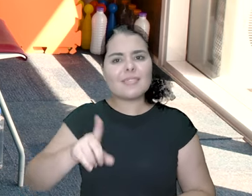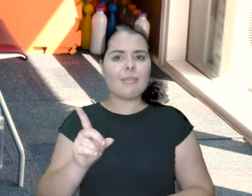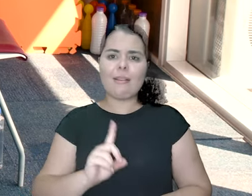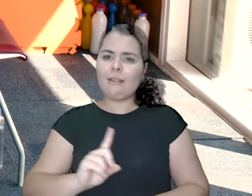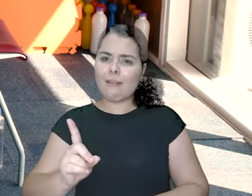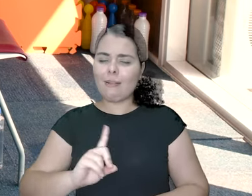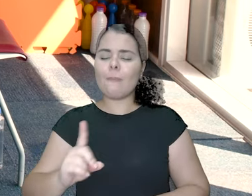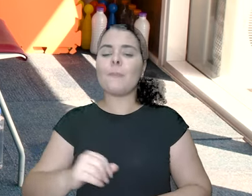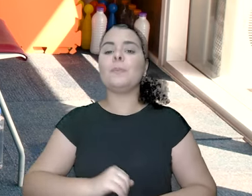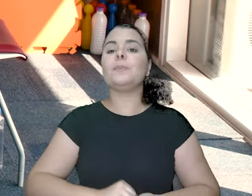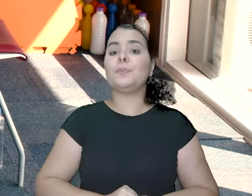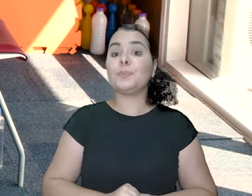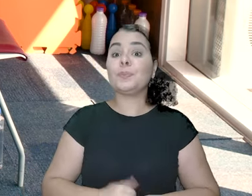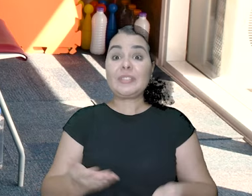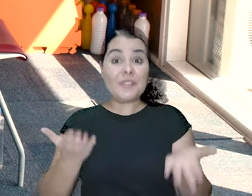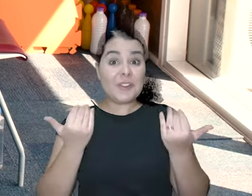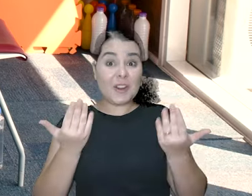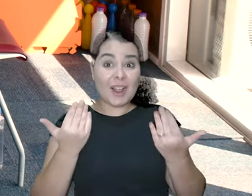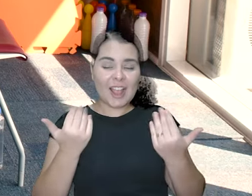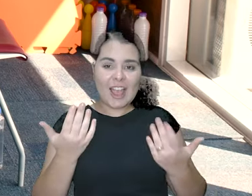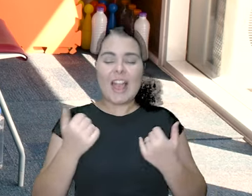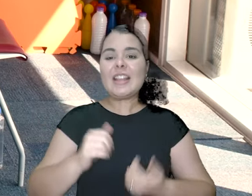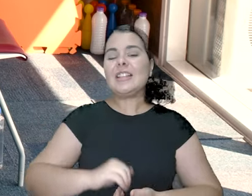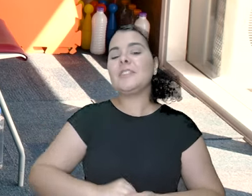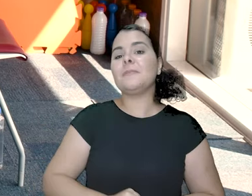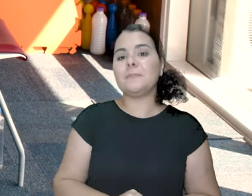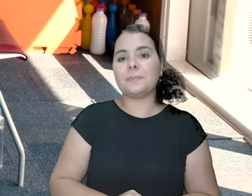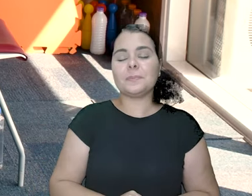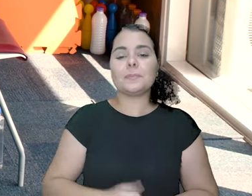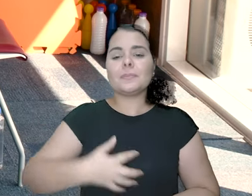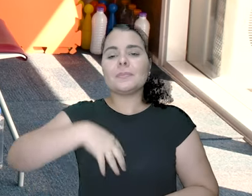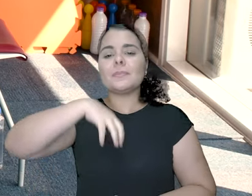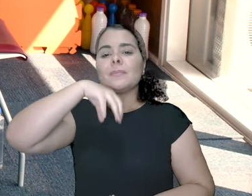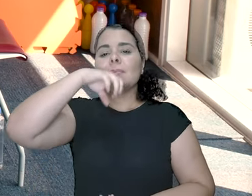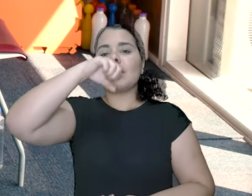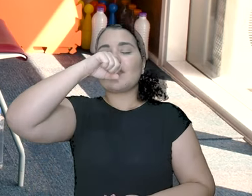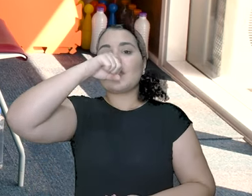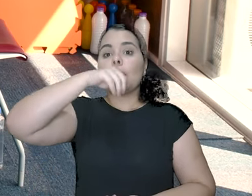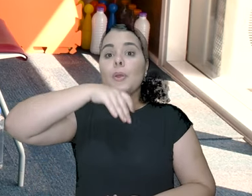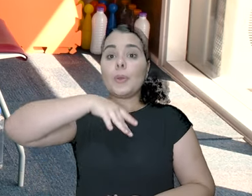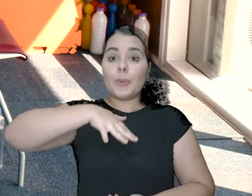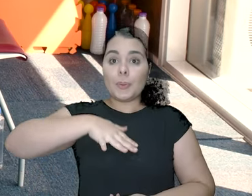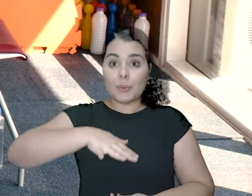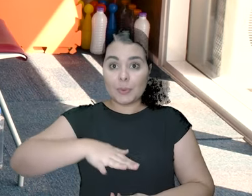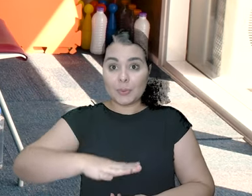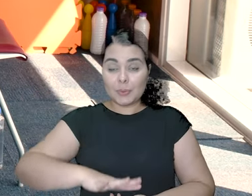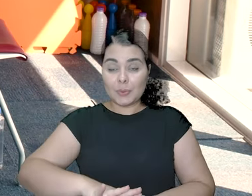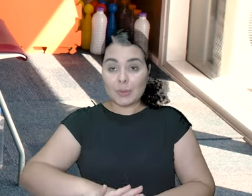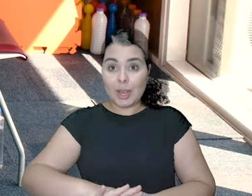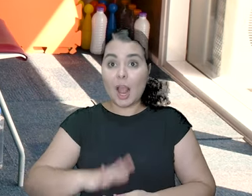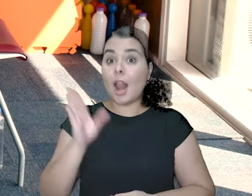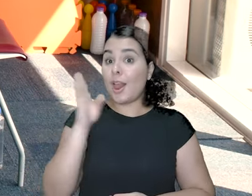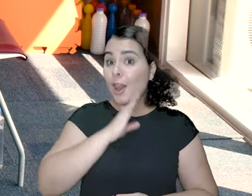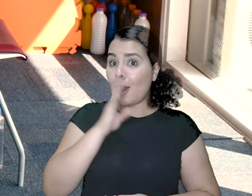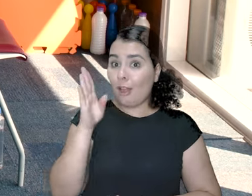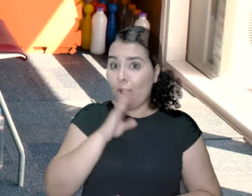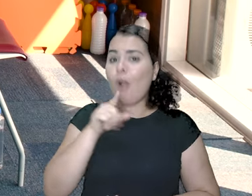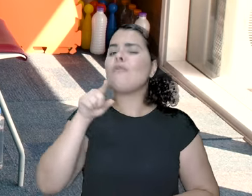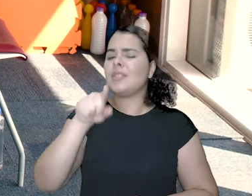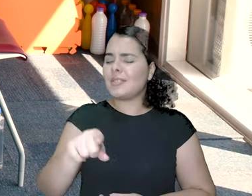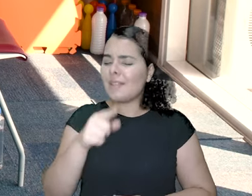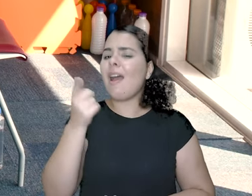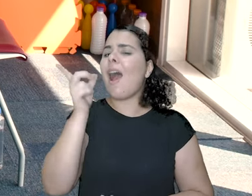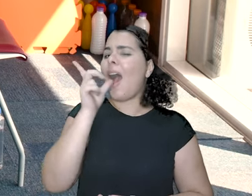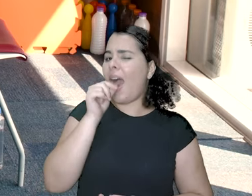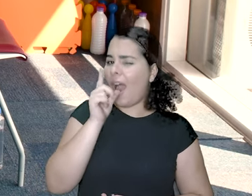Não desanima. Sai e vem comigo. Solta o ar. Respira. E